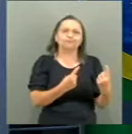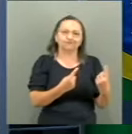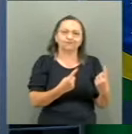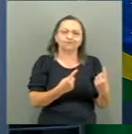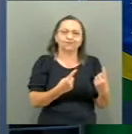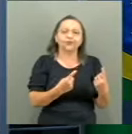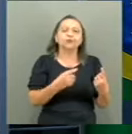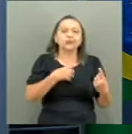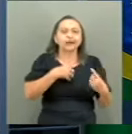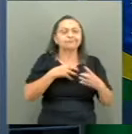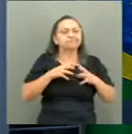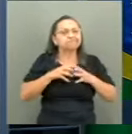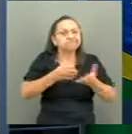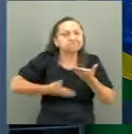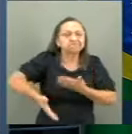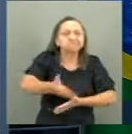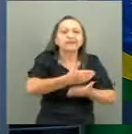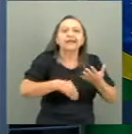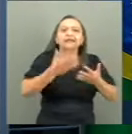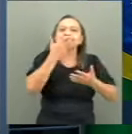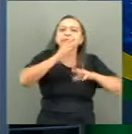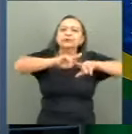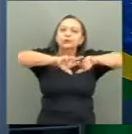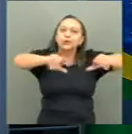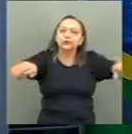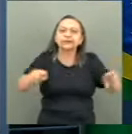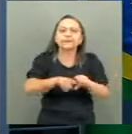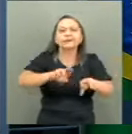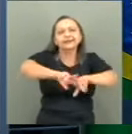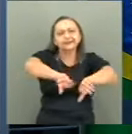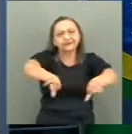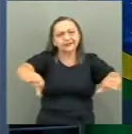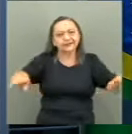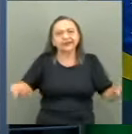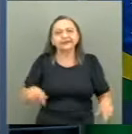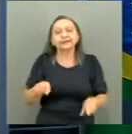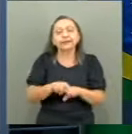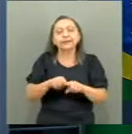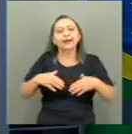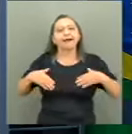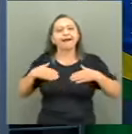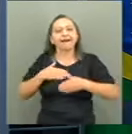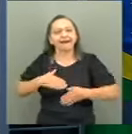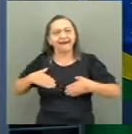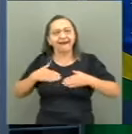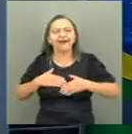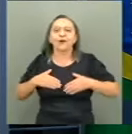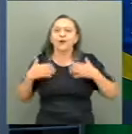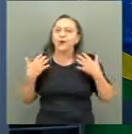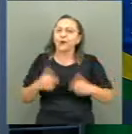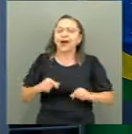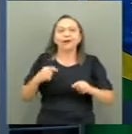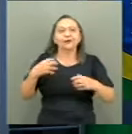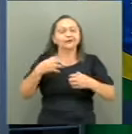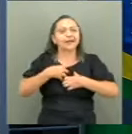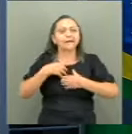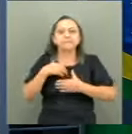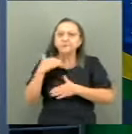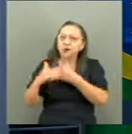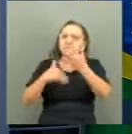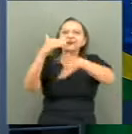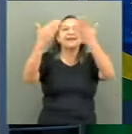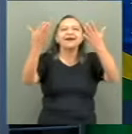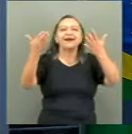vivacidade das cores e das diversidades. O da satisfação, o da prosperidade